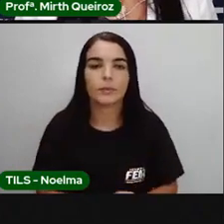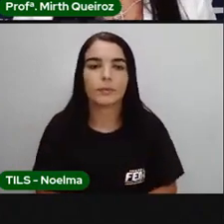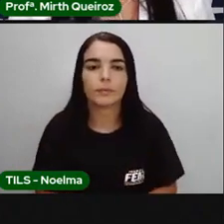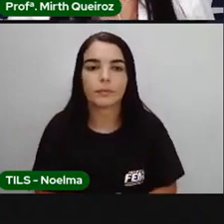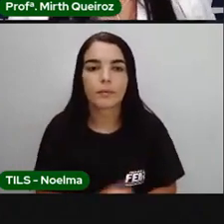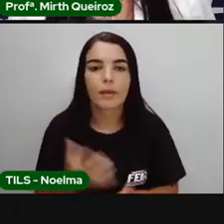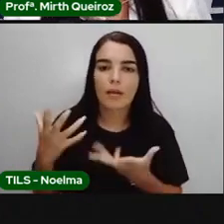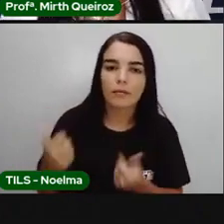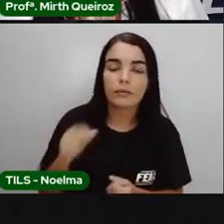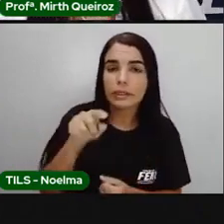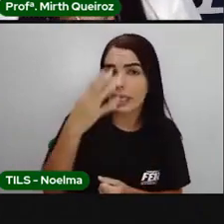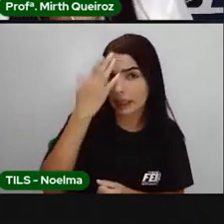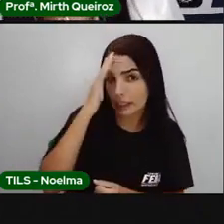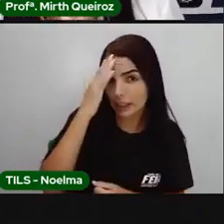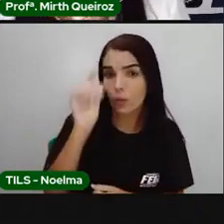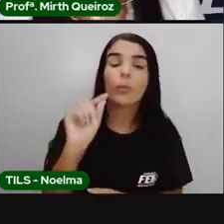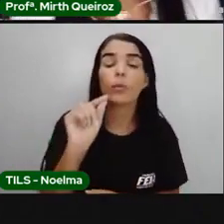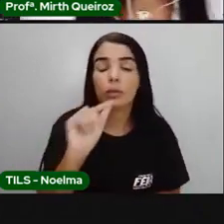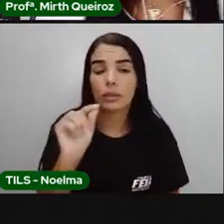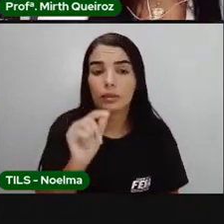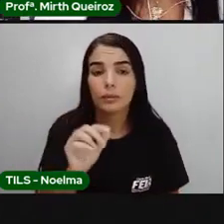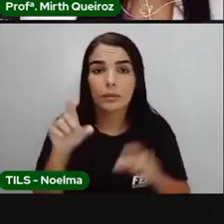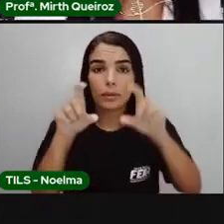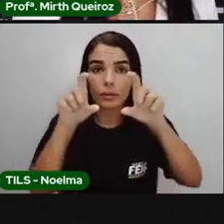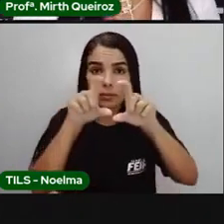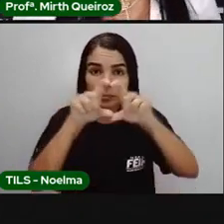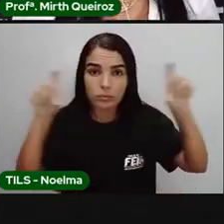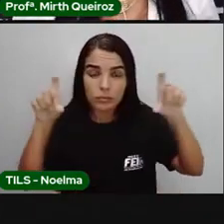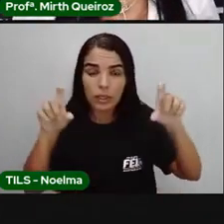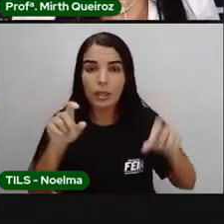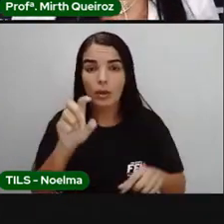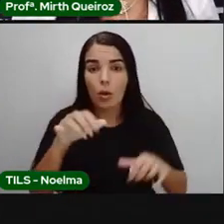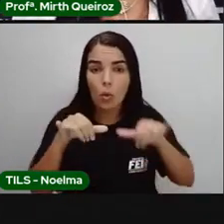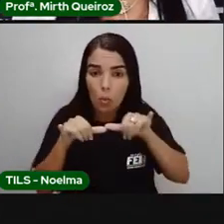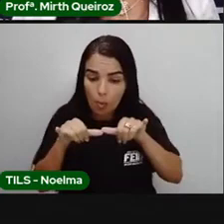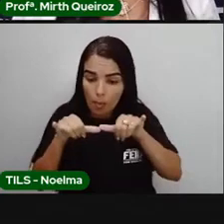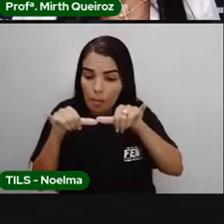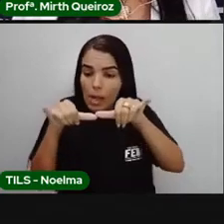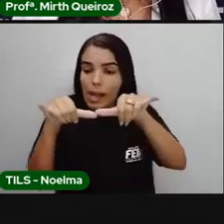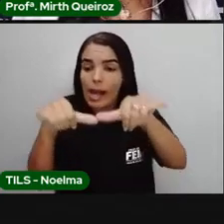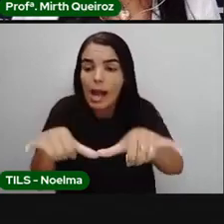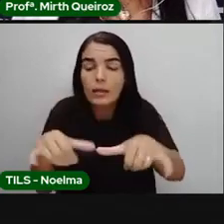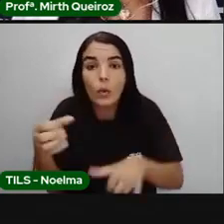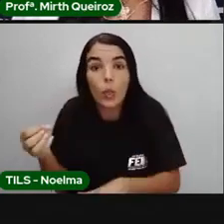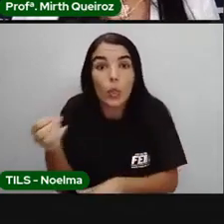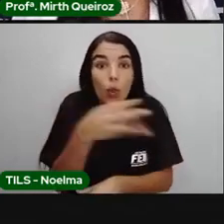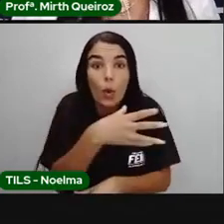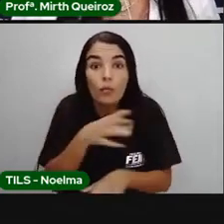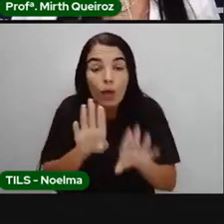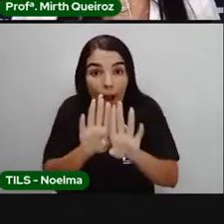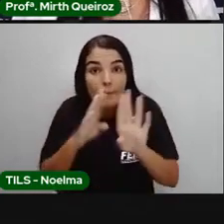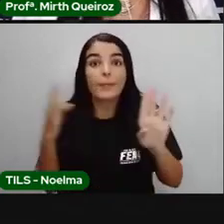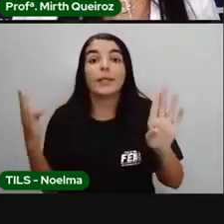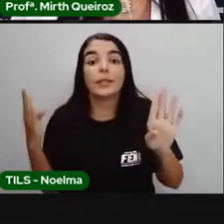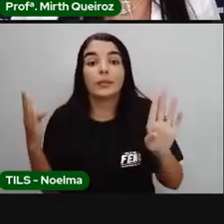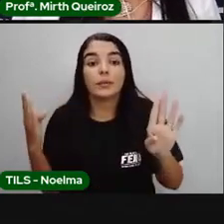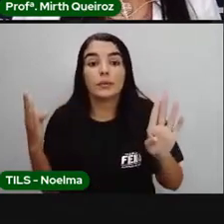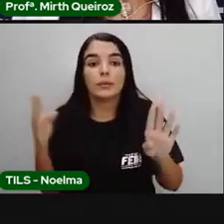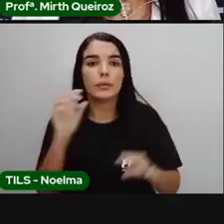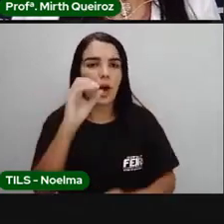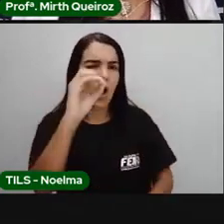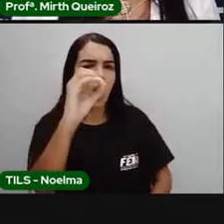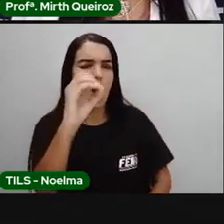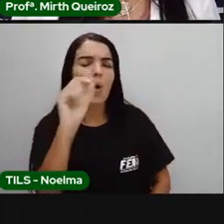Vamos ver se você entendeu. Nós temos aqui uma frase. O mercado novo, abril, ó,